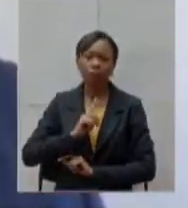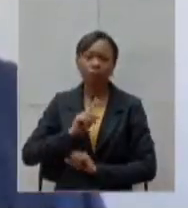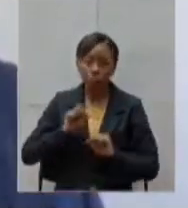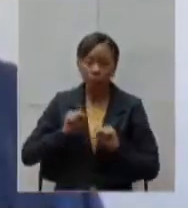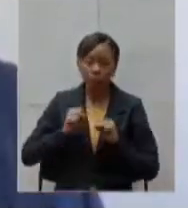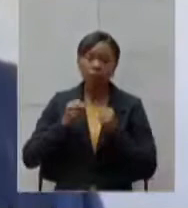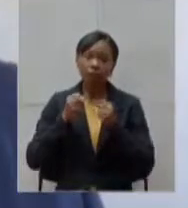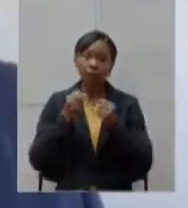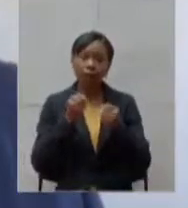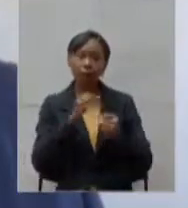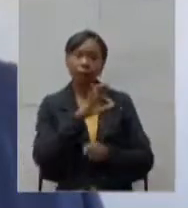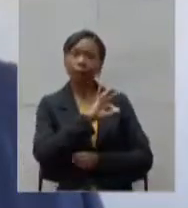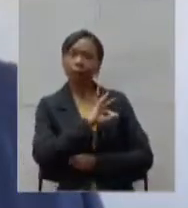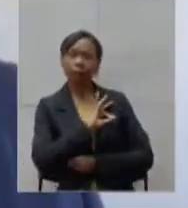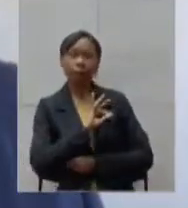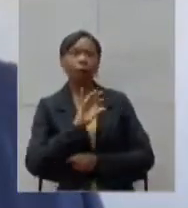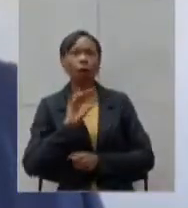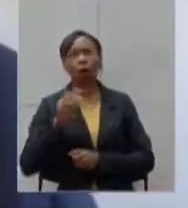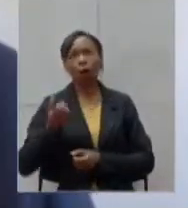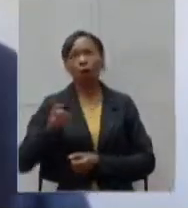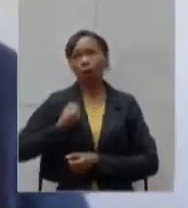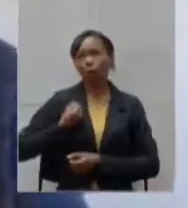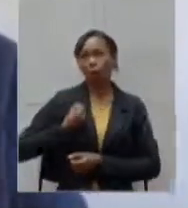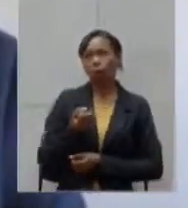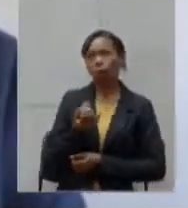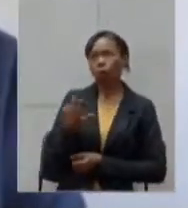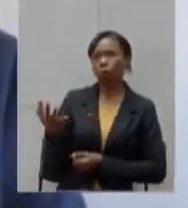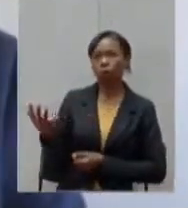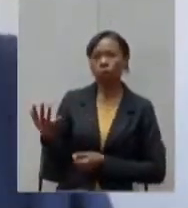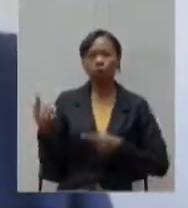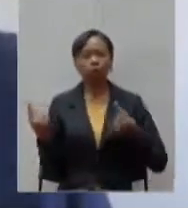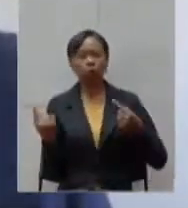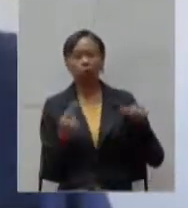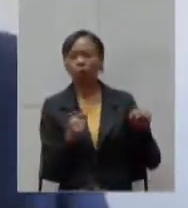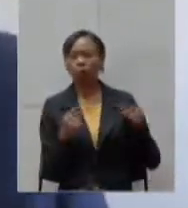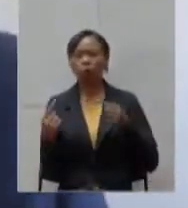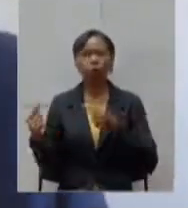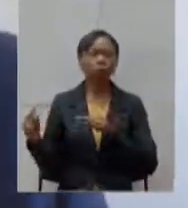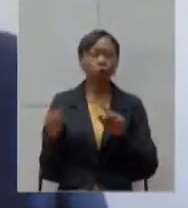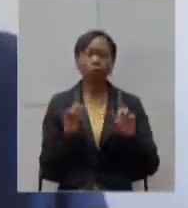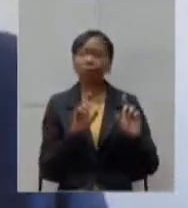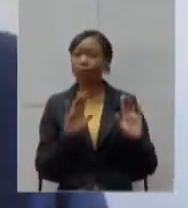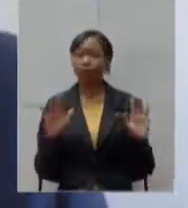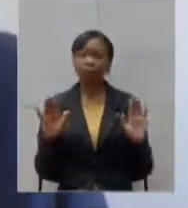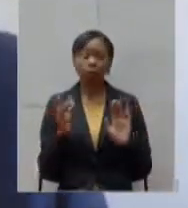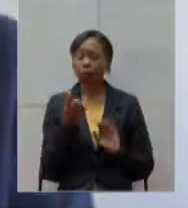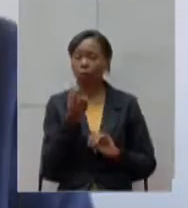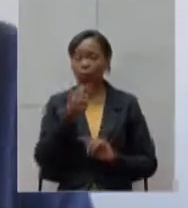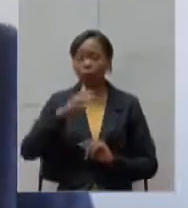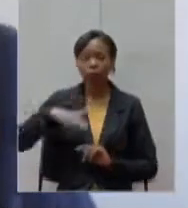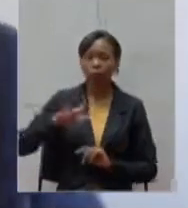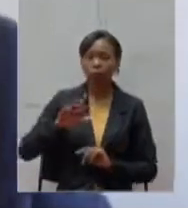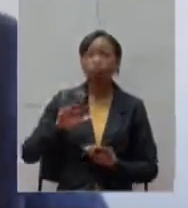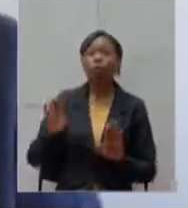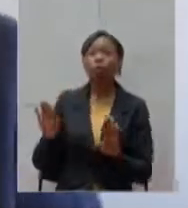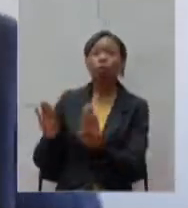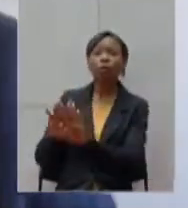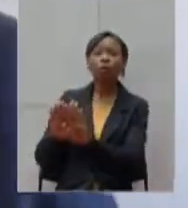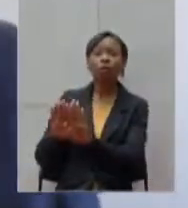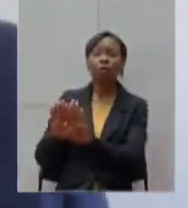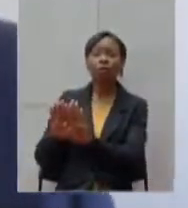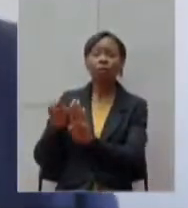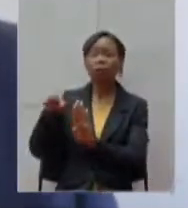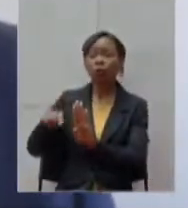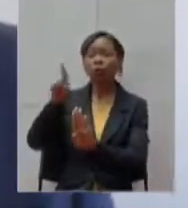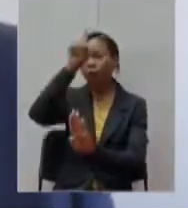instituição ou nos números do estado ou mesmo no valor mais barato o que adianta se o hospital está fechado na prática não está